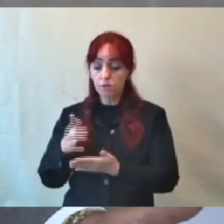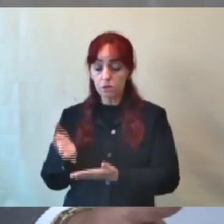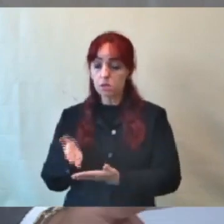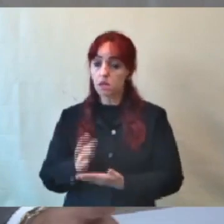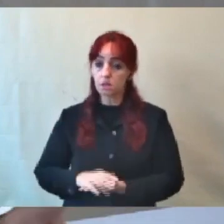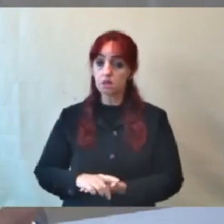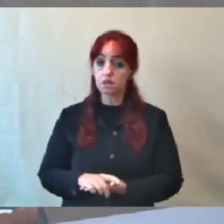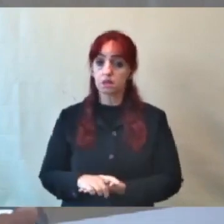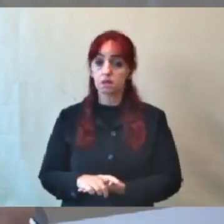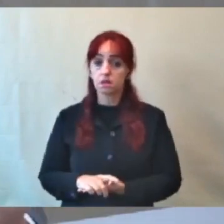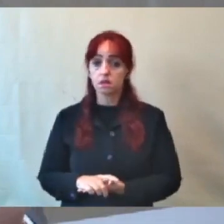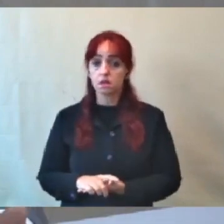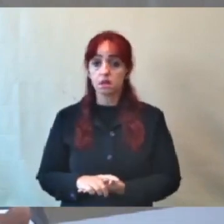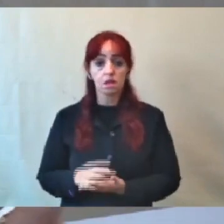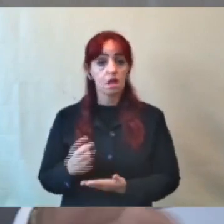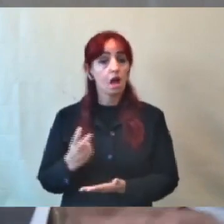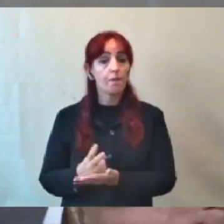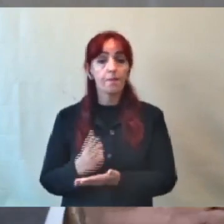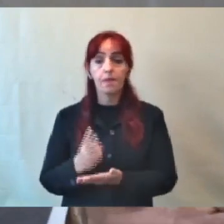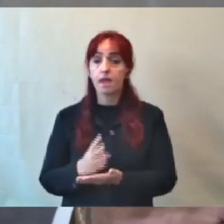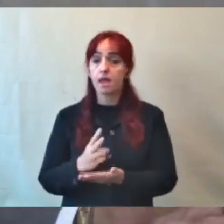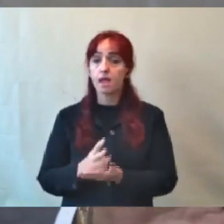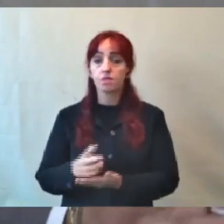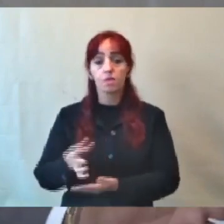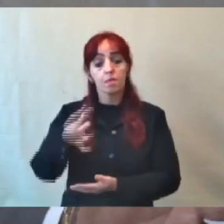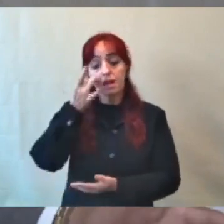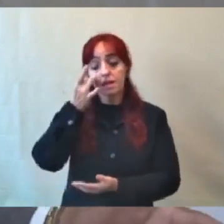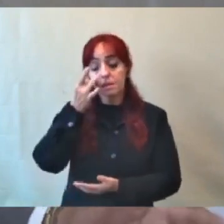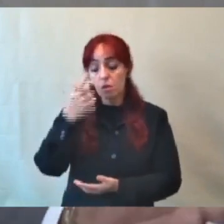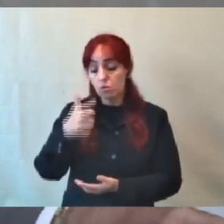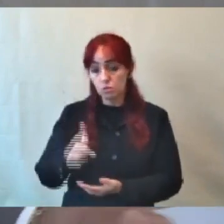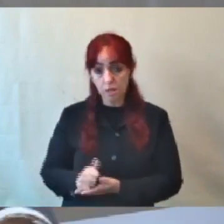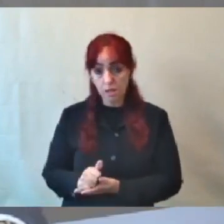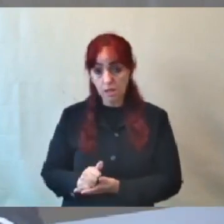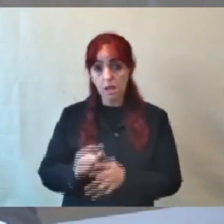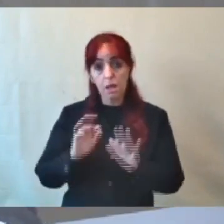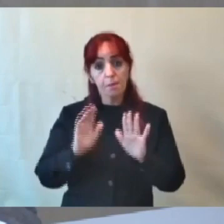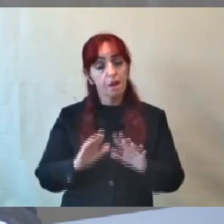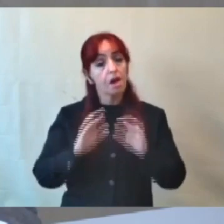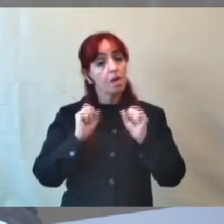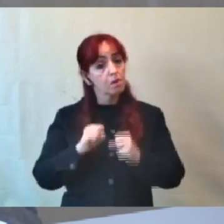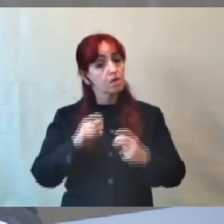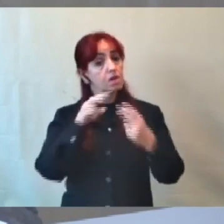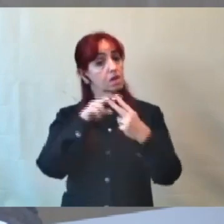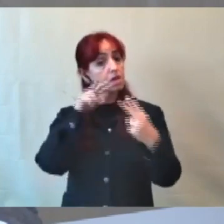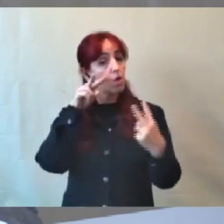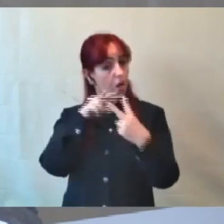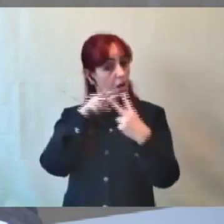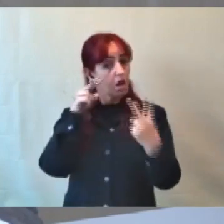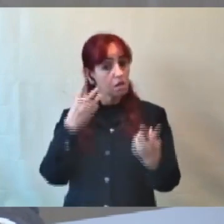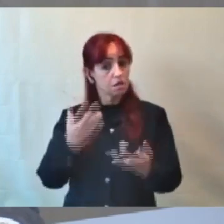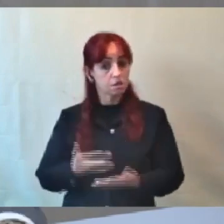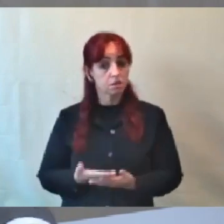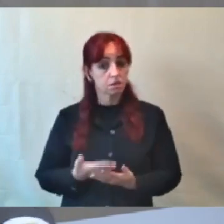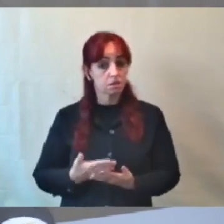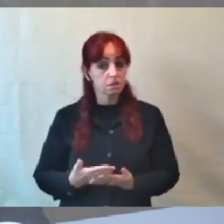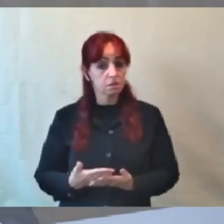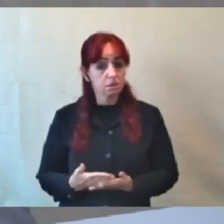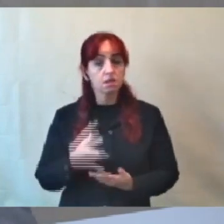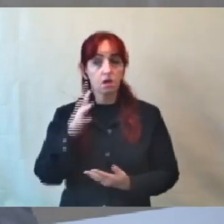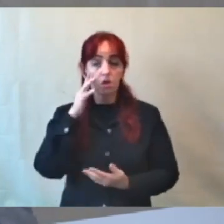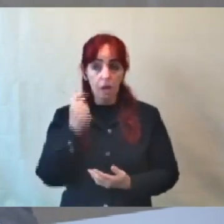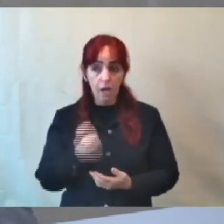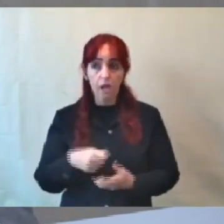Ainda que ele não estivesse aqui presencial, mas, pelo menos, no online, ele poderia estar participando. Então, acho que nós temos que tomar uma